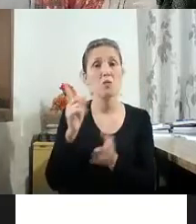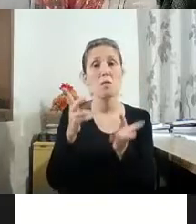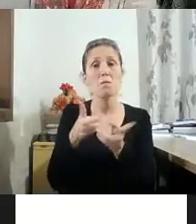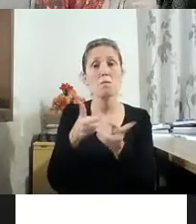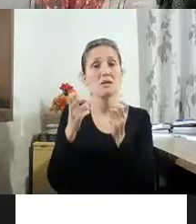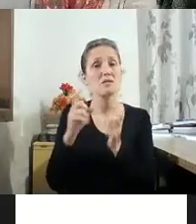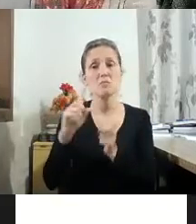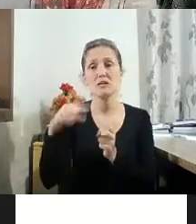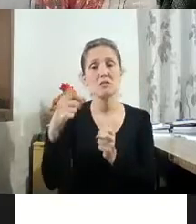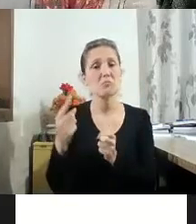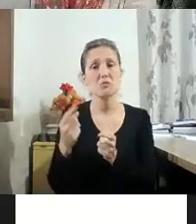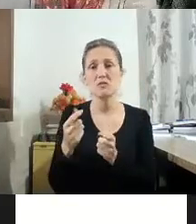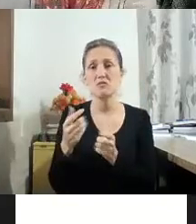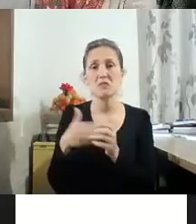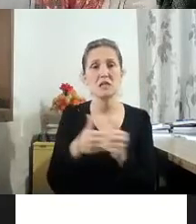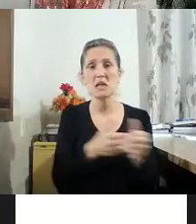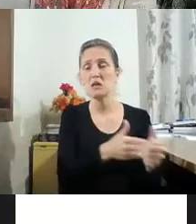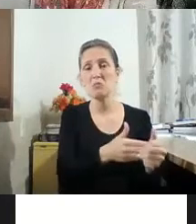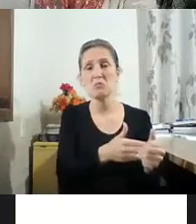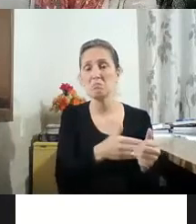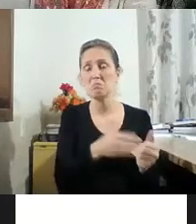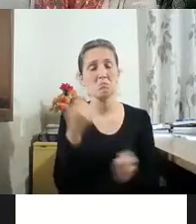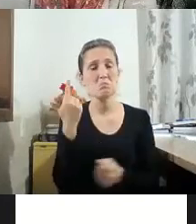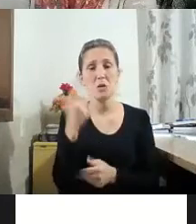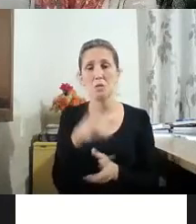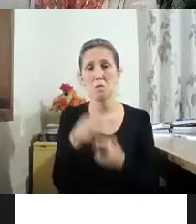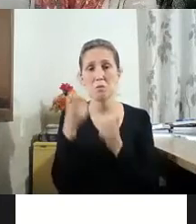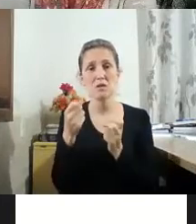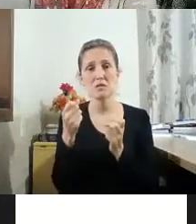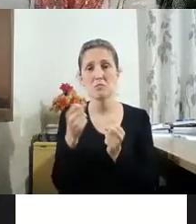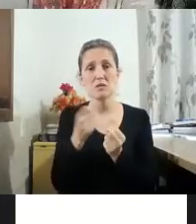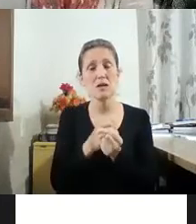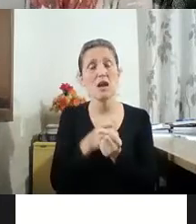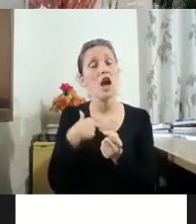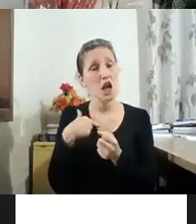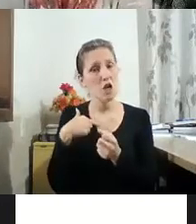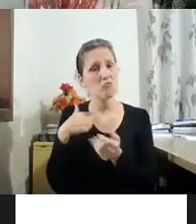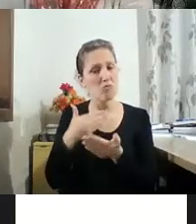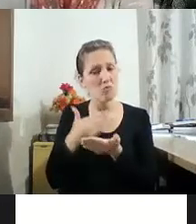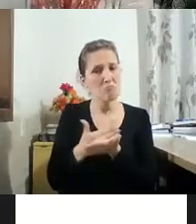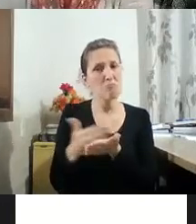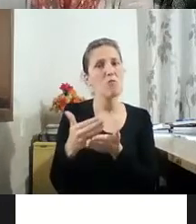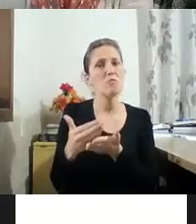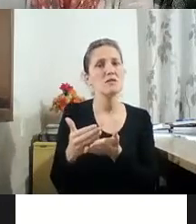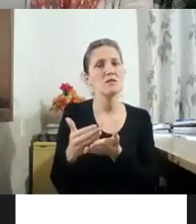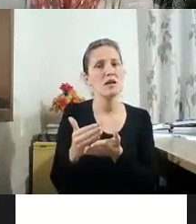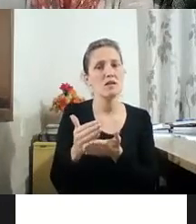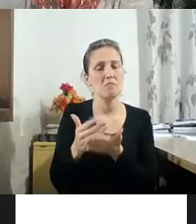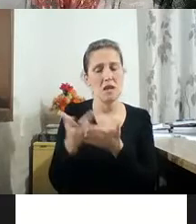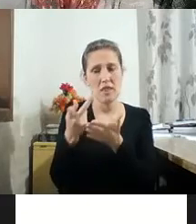não vi depois seguidores. Então, eu percorri esse caminho já como